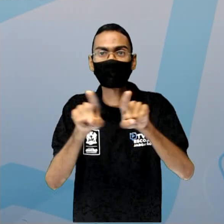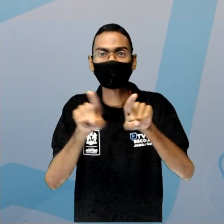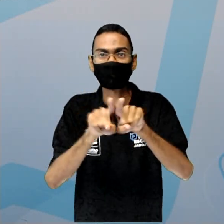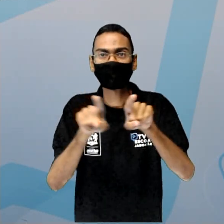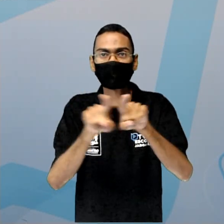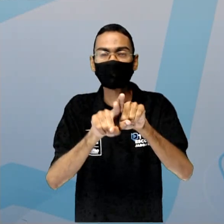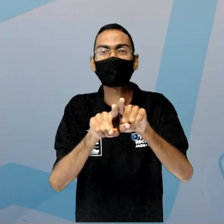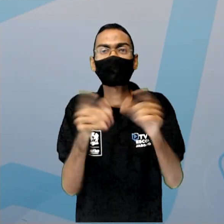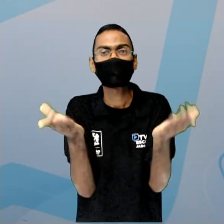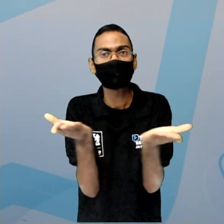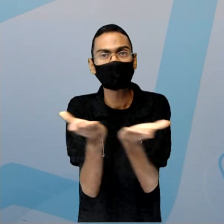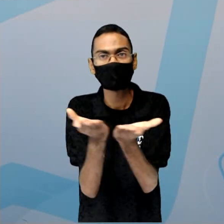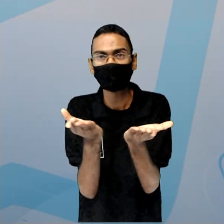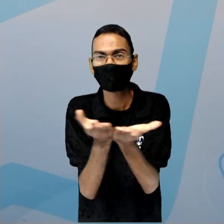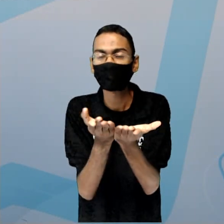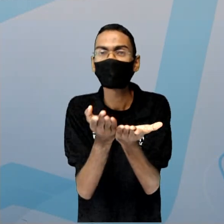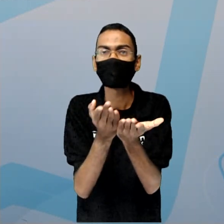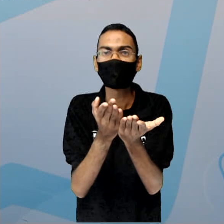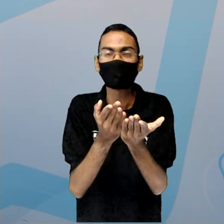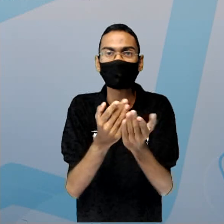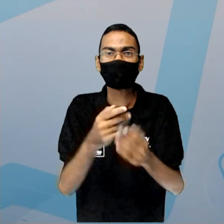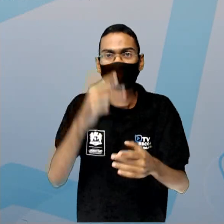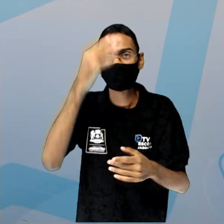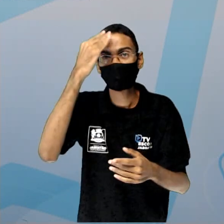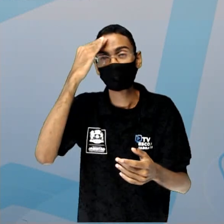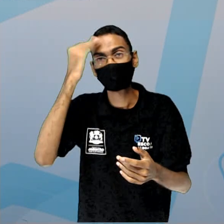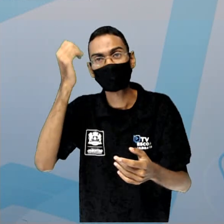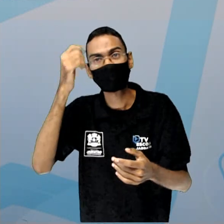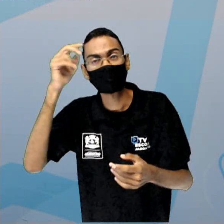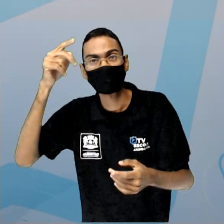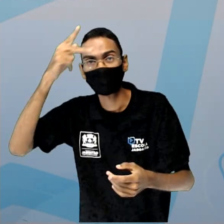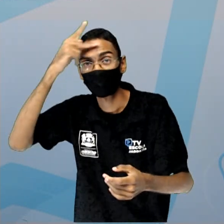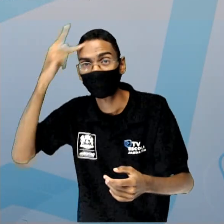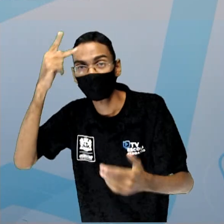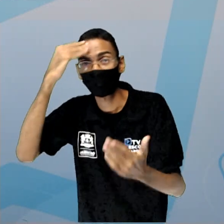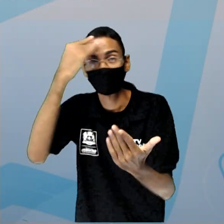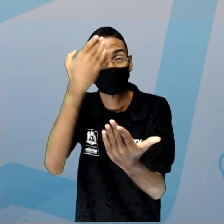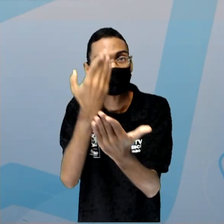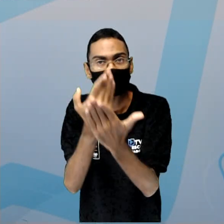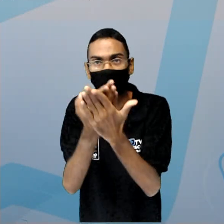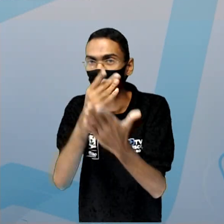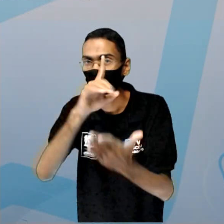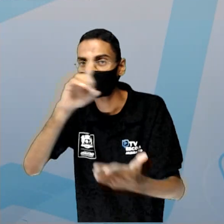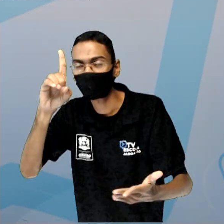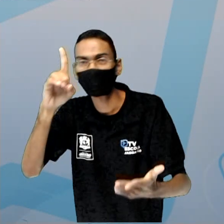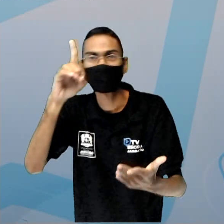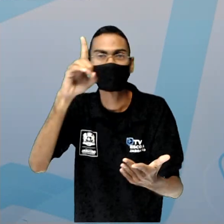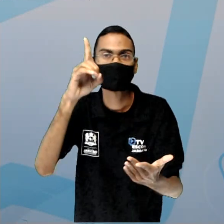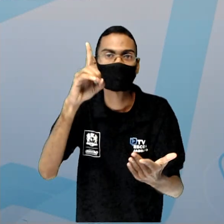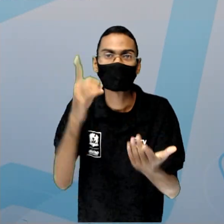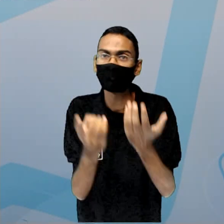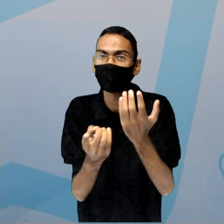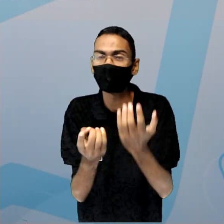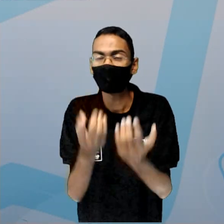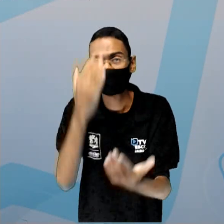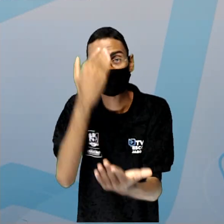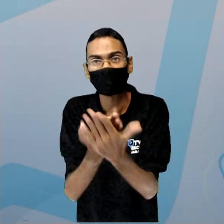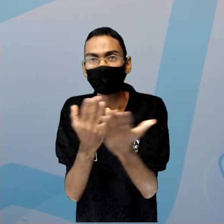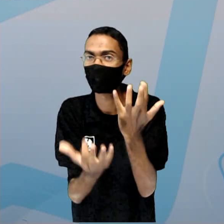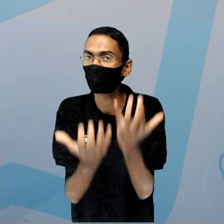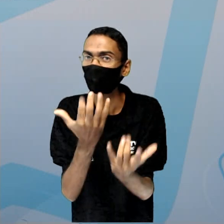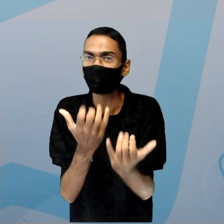vieram ateus, que não acreditavam em nada, em nenhuma divindade, nem em Deus de qualidade nenhuma. Vieram os